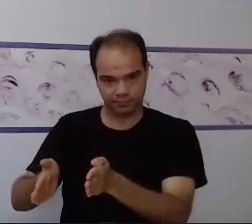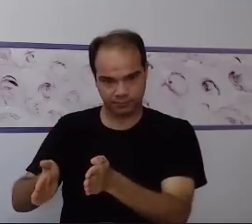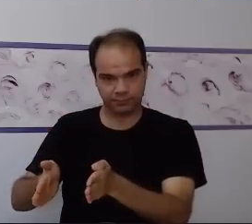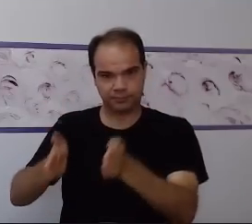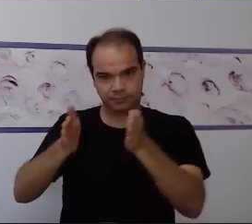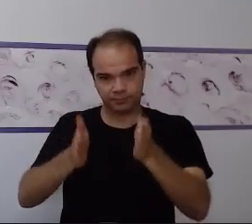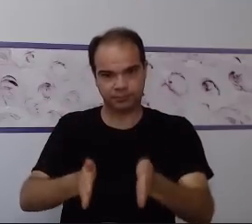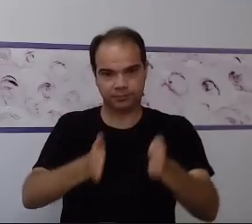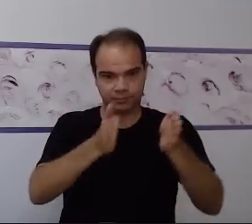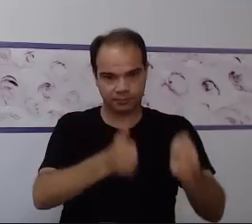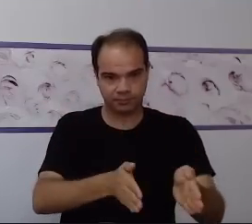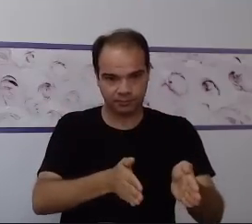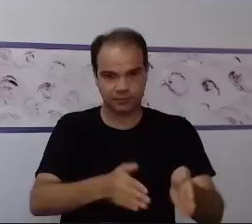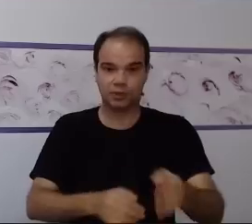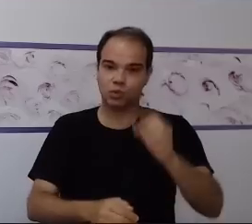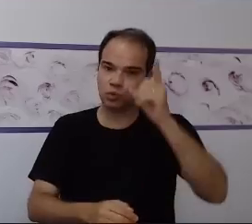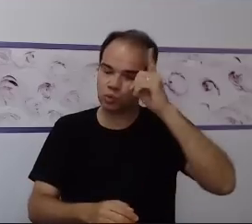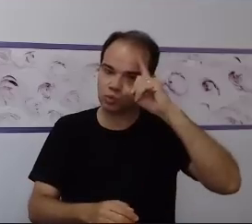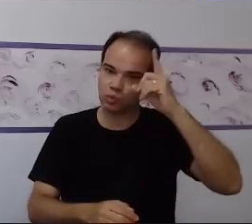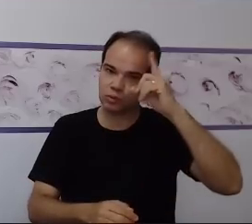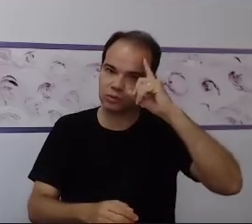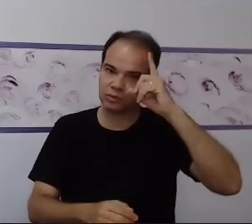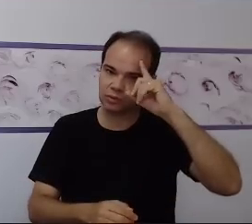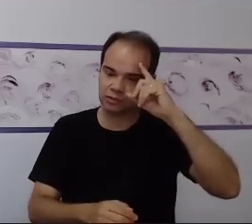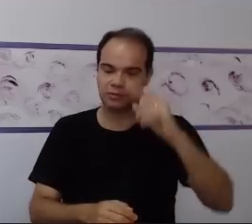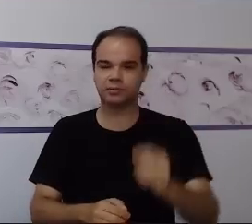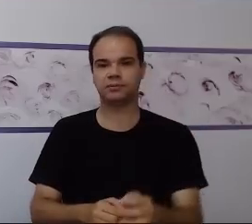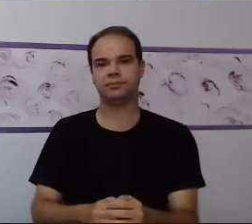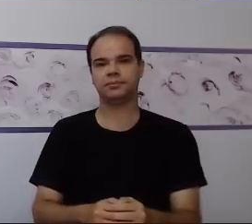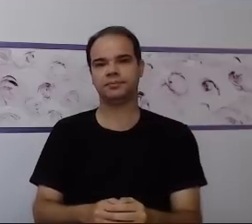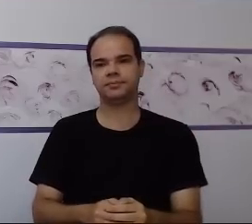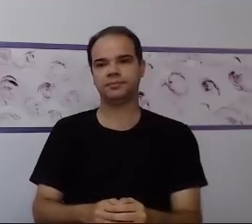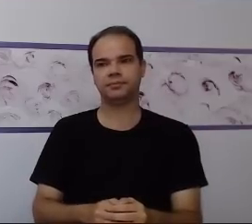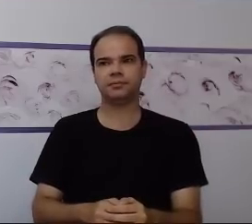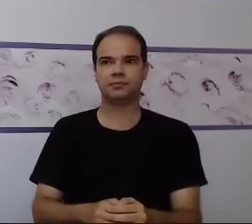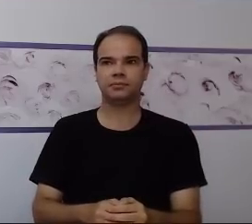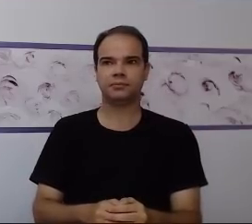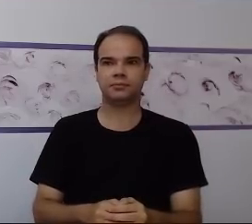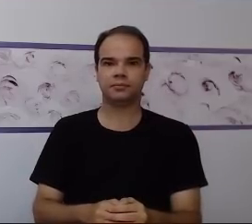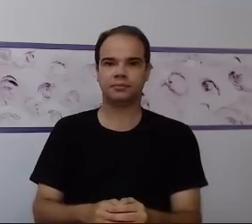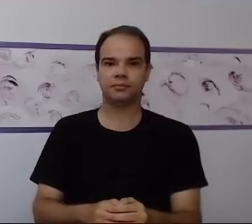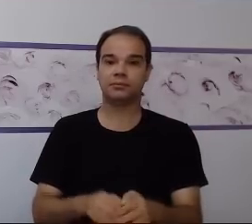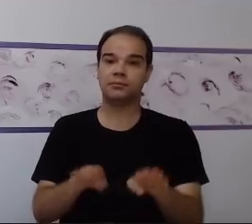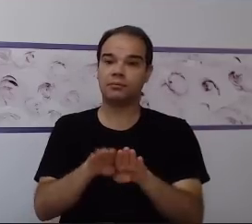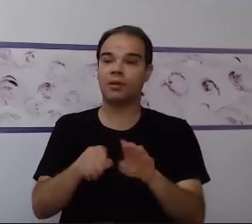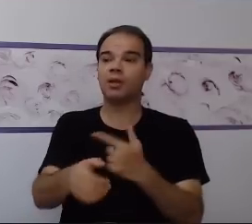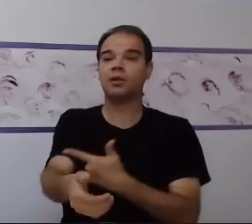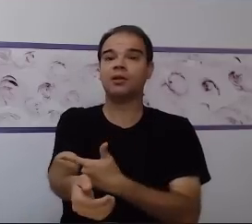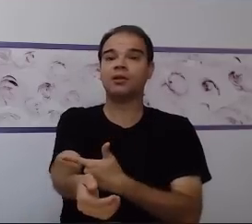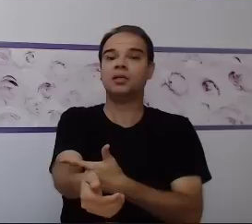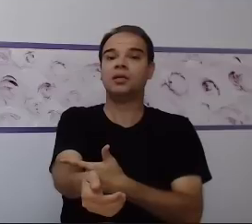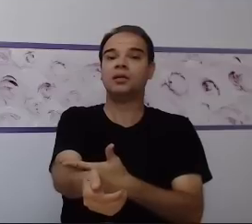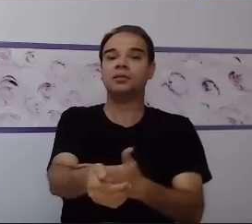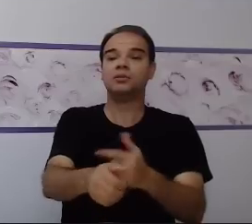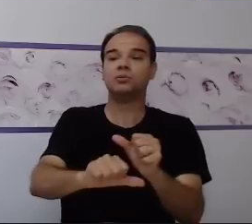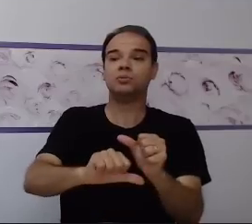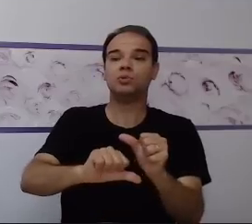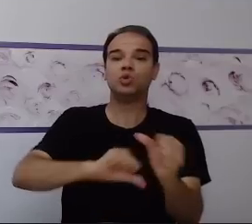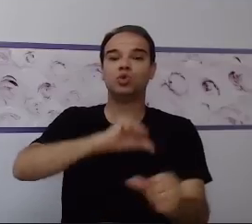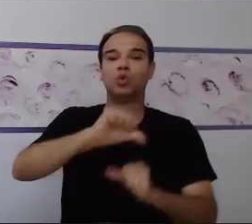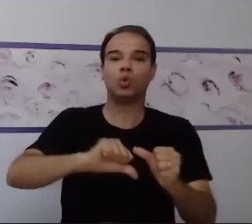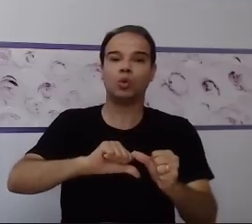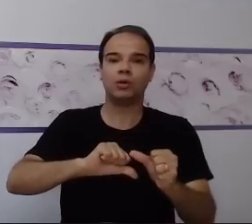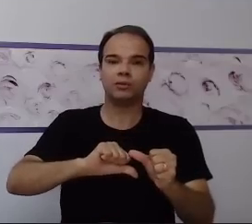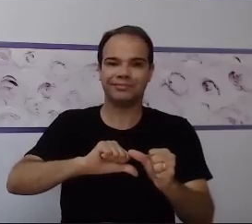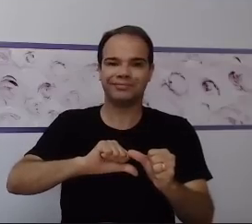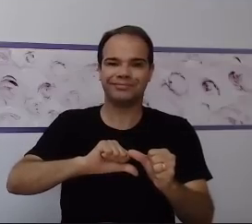e utilizados no decorrer do dia a dia. E, em consequência, mudança de comportamento. Quando a gente fala lá